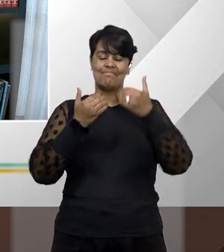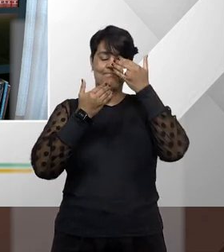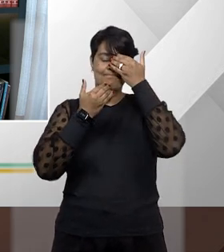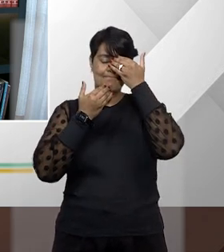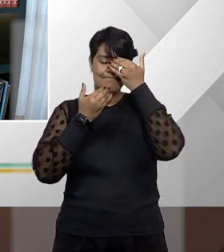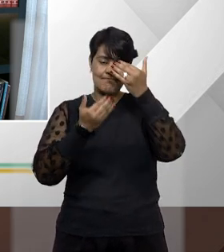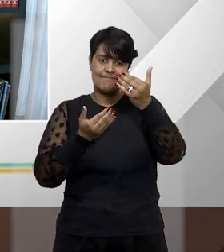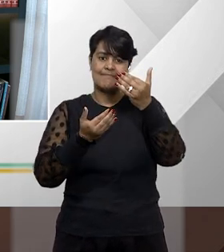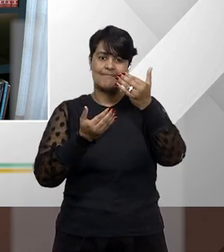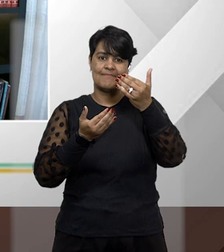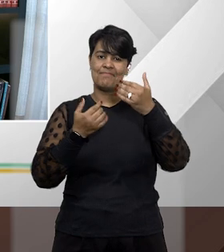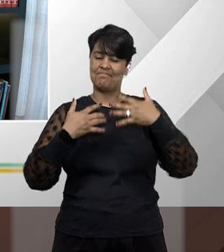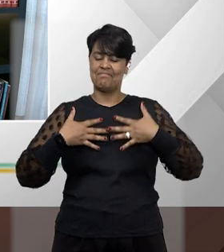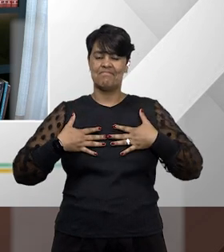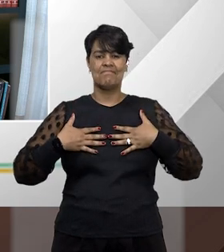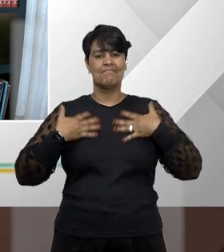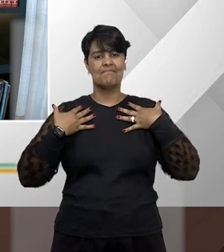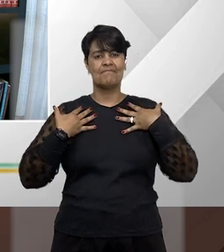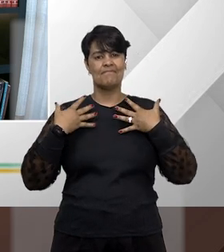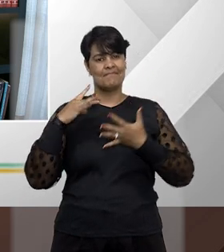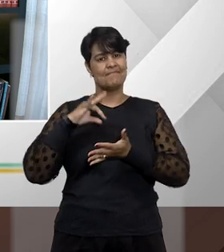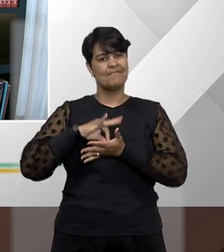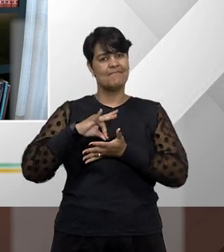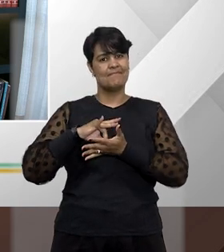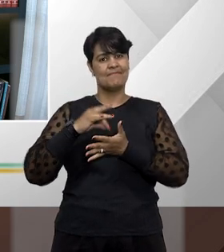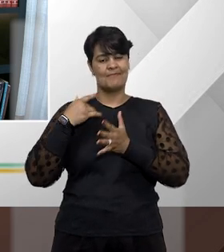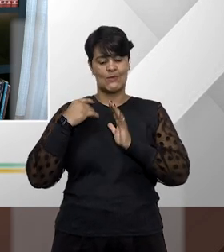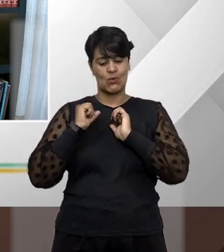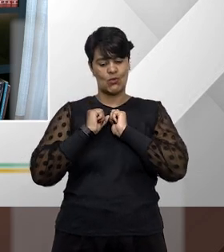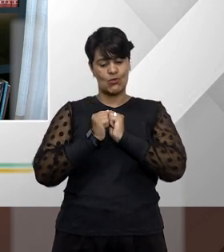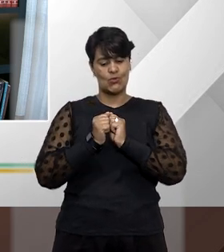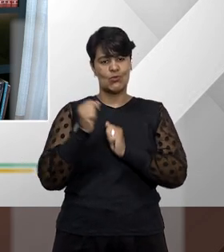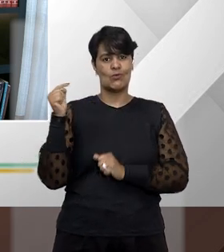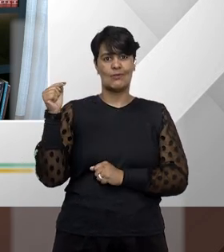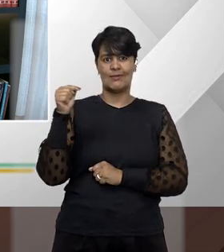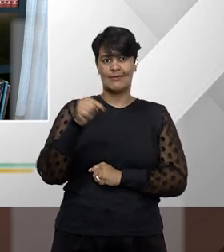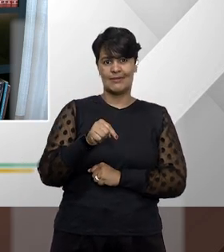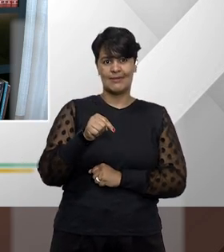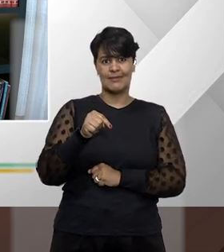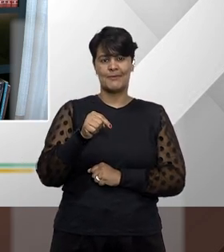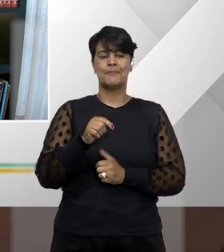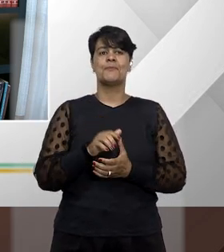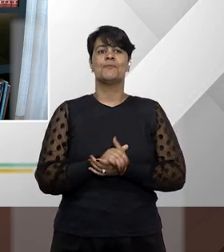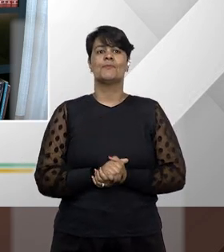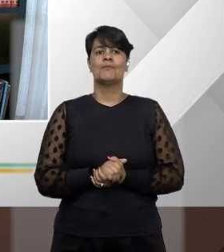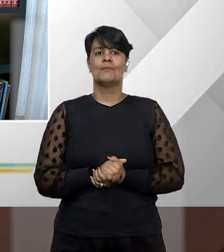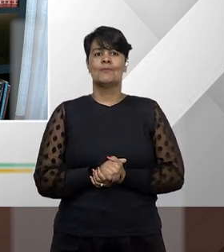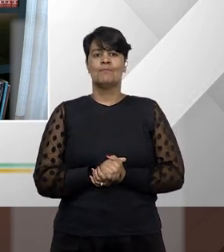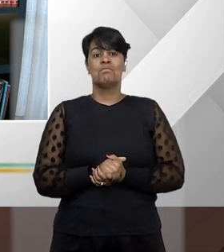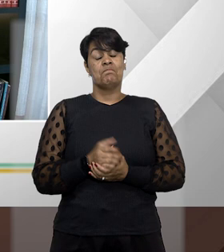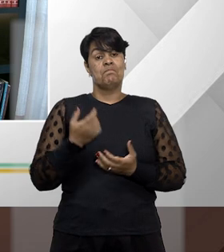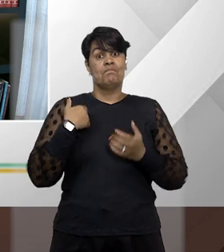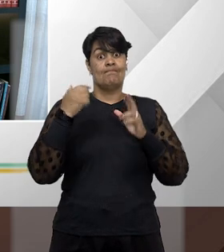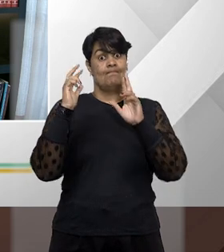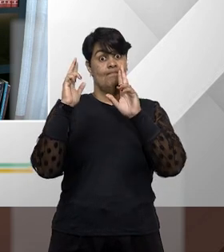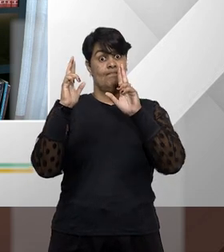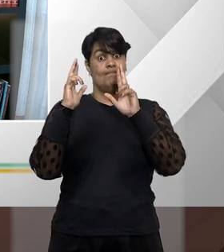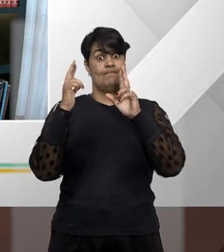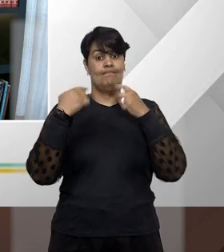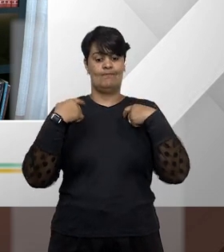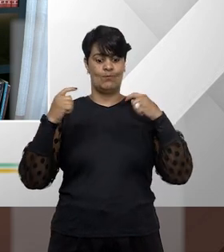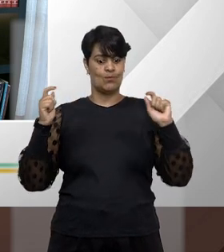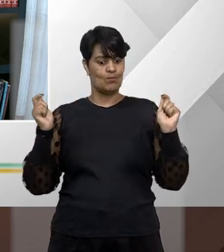Obrigado, Fátima. Para mim é uma grande satisfação estar aqui nesse prestigiado programa. Espero que eu possa